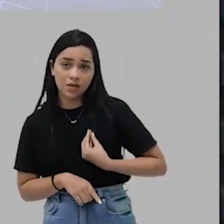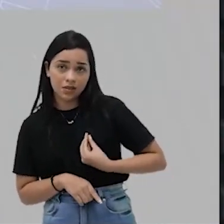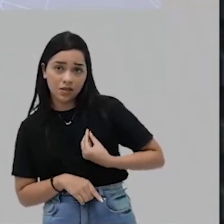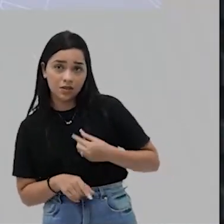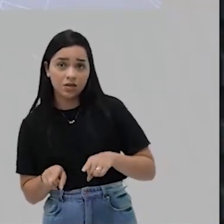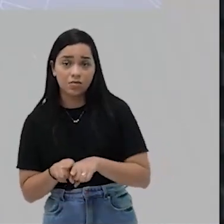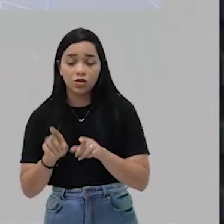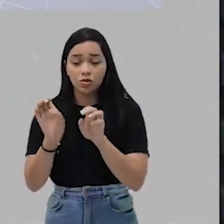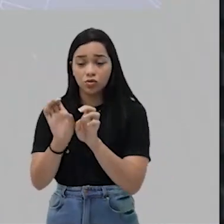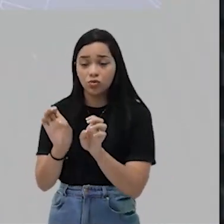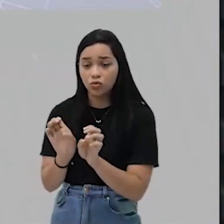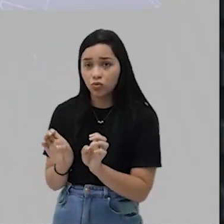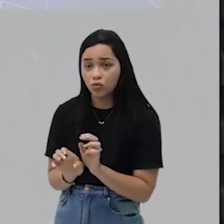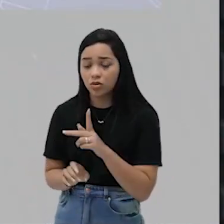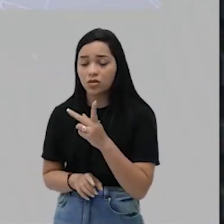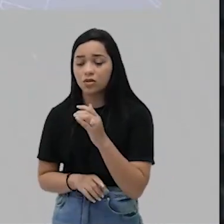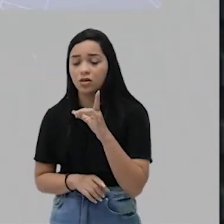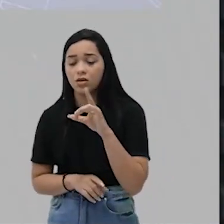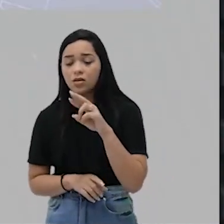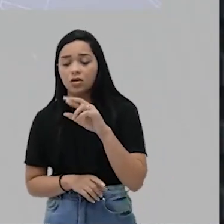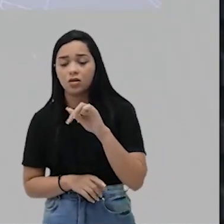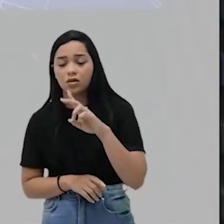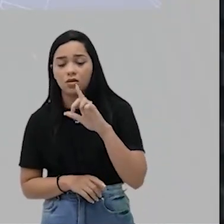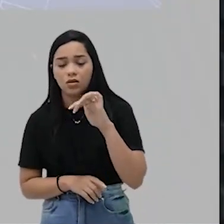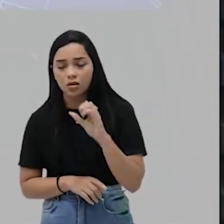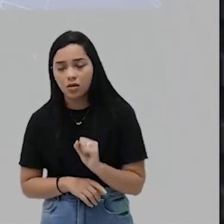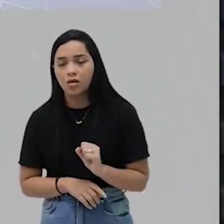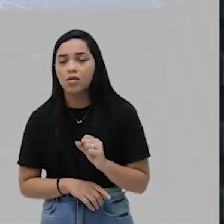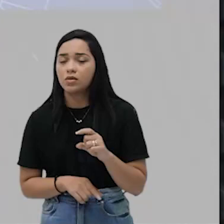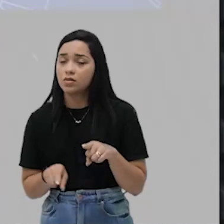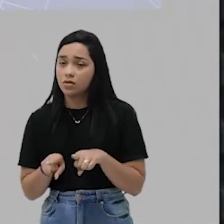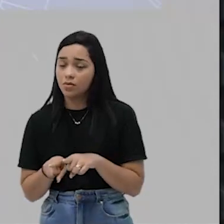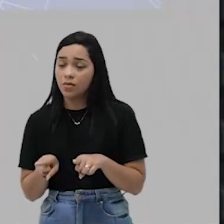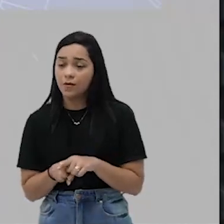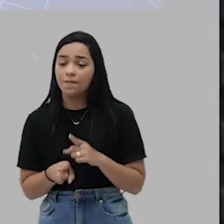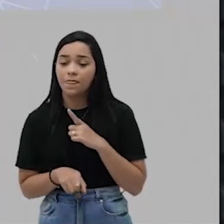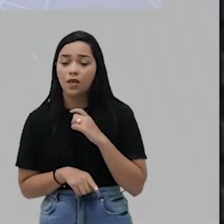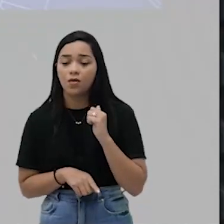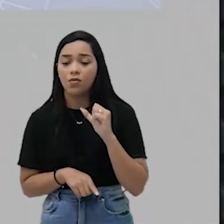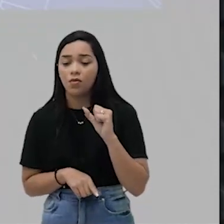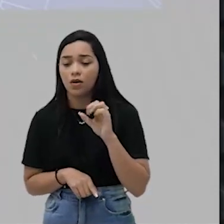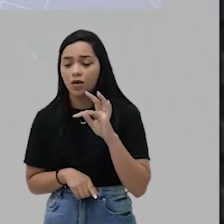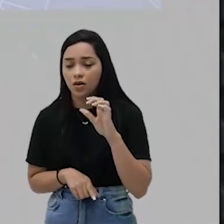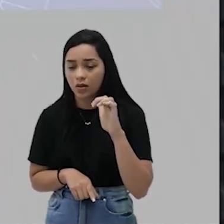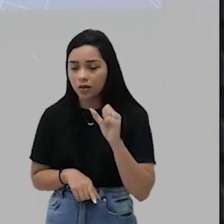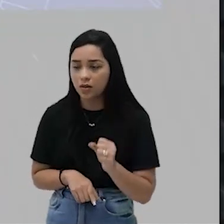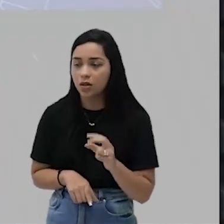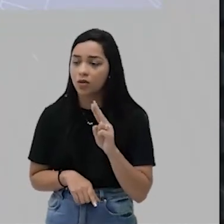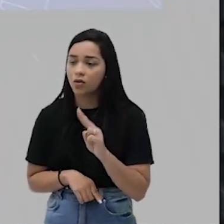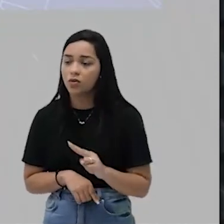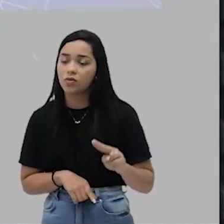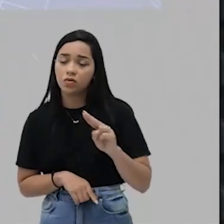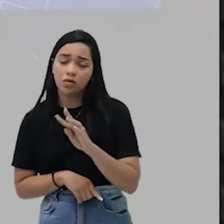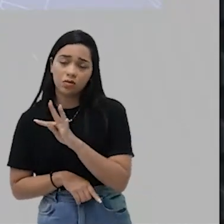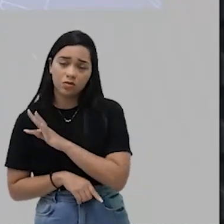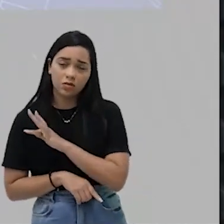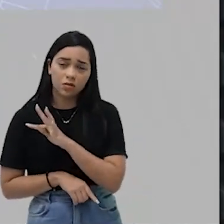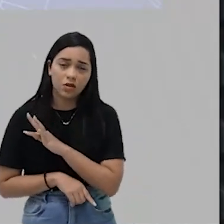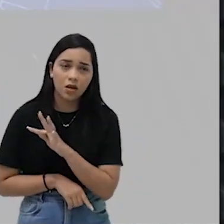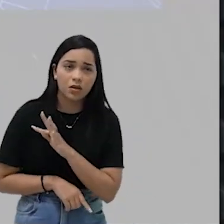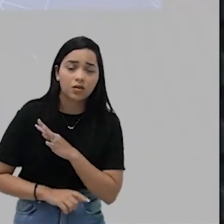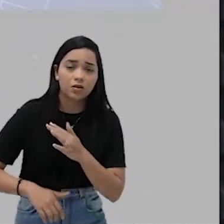de estruturas hidráulicas. São sociedades hidráulicas. os aztecas, utilizando técnicas